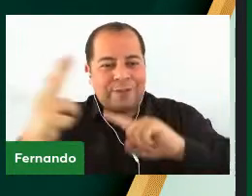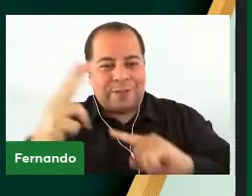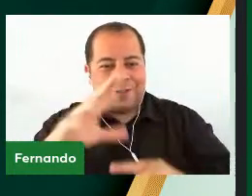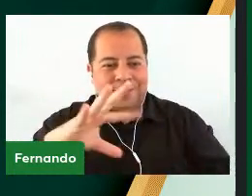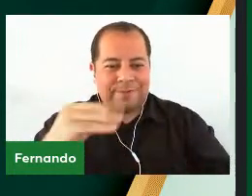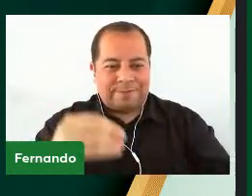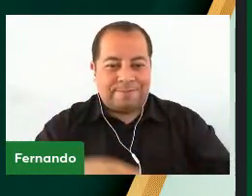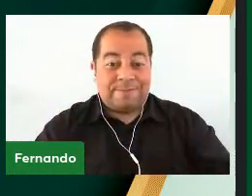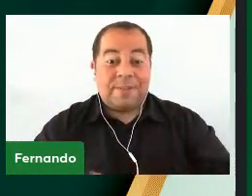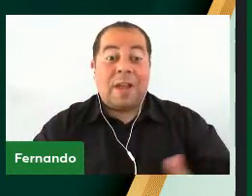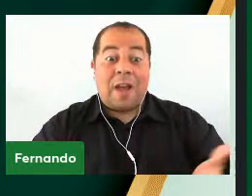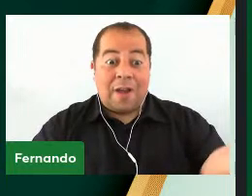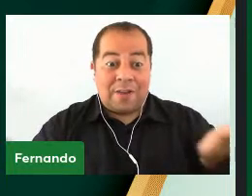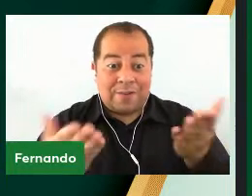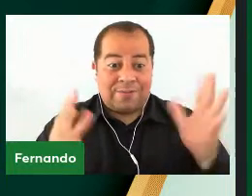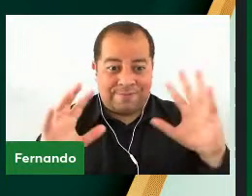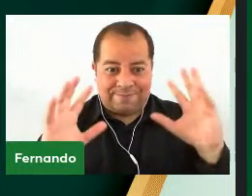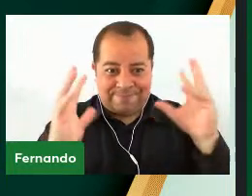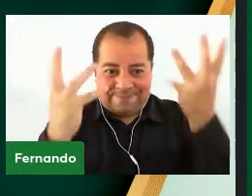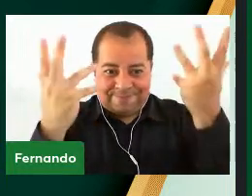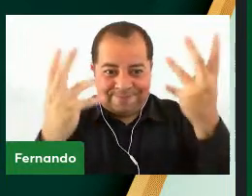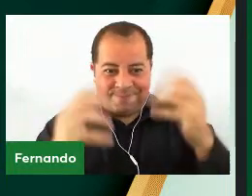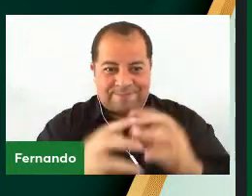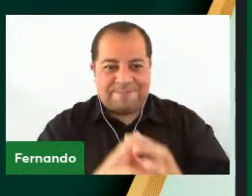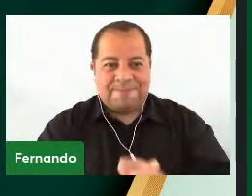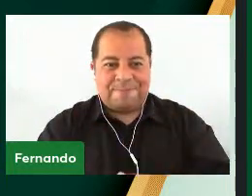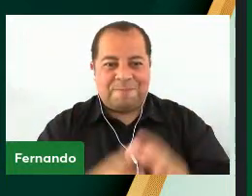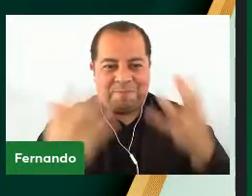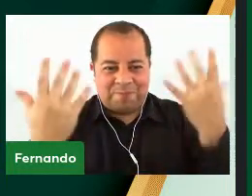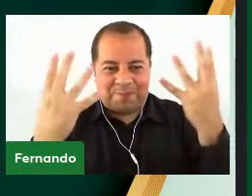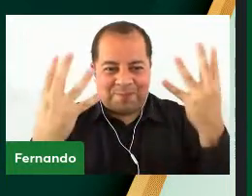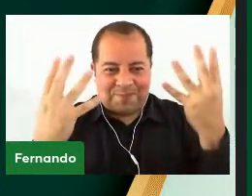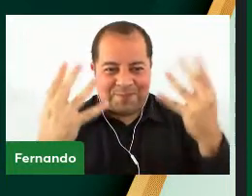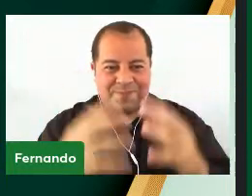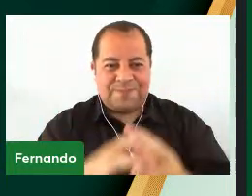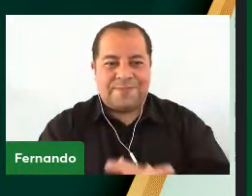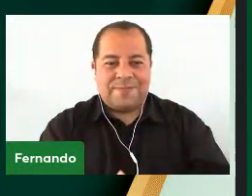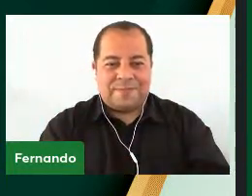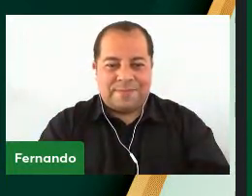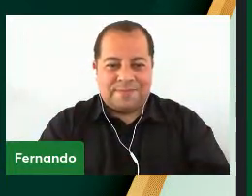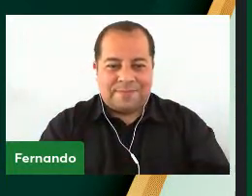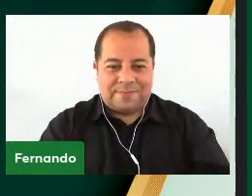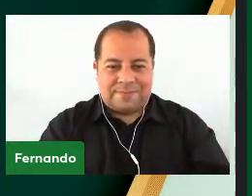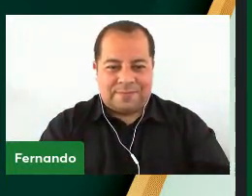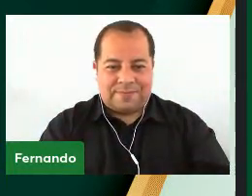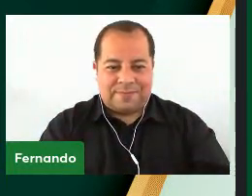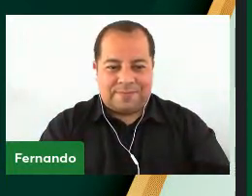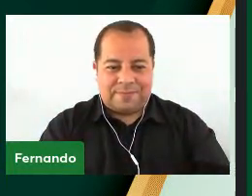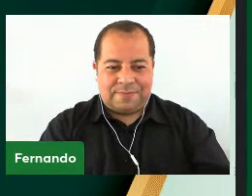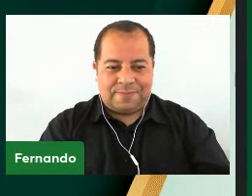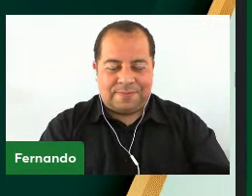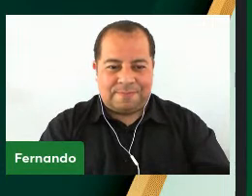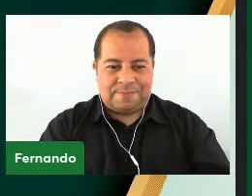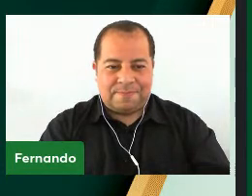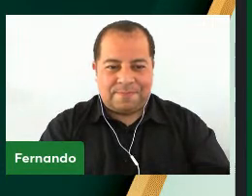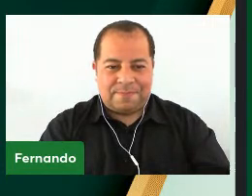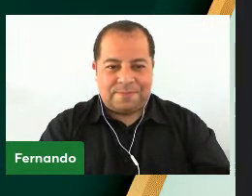então A tão aguardada Que comemoração Parabéns Uhul Parabéns